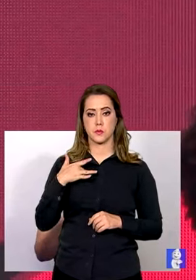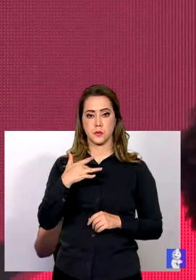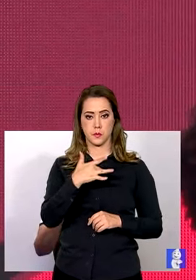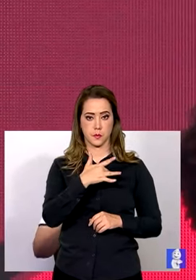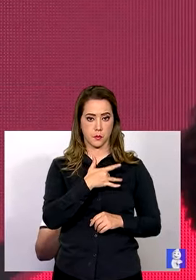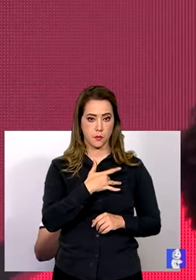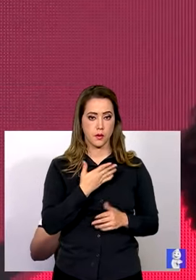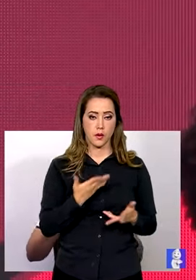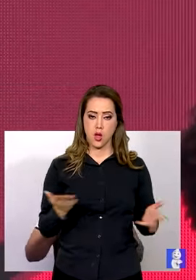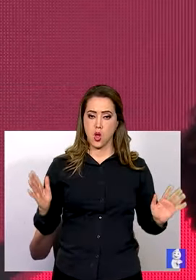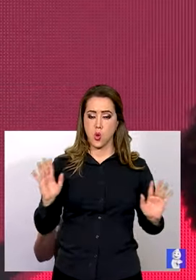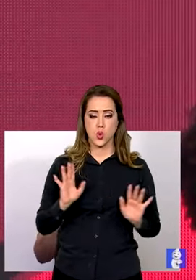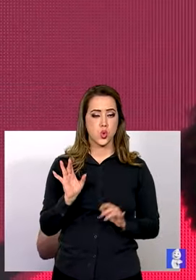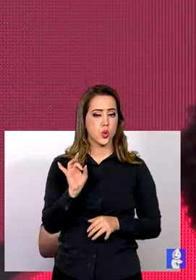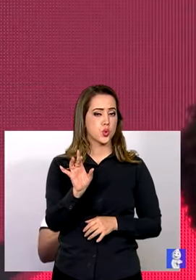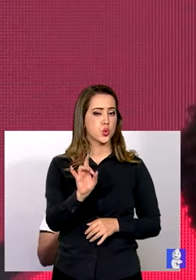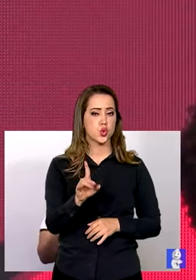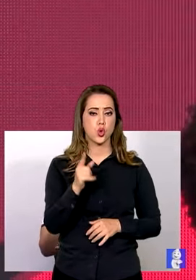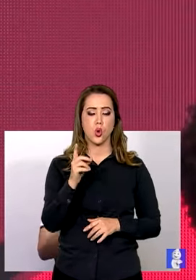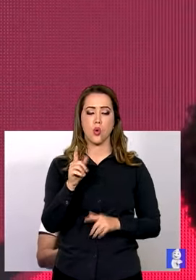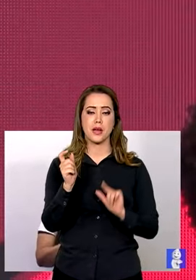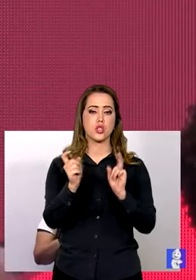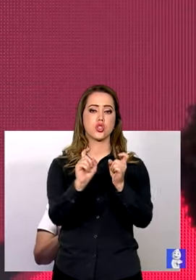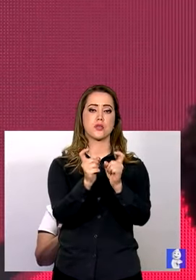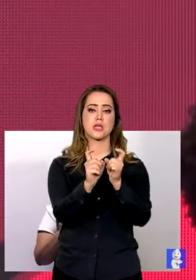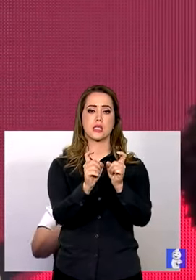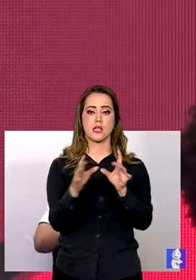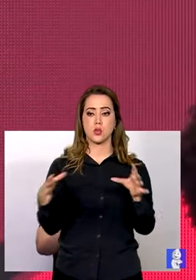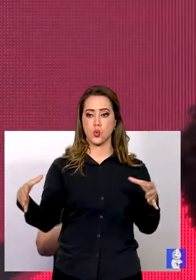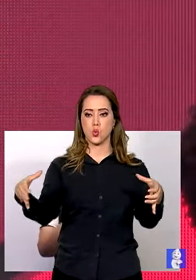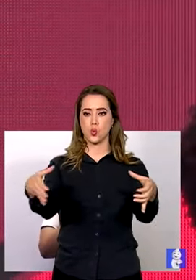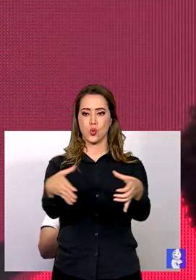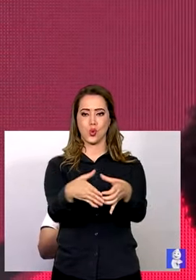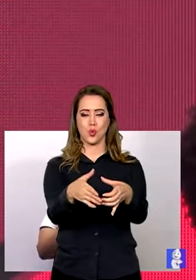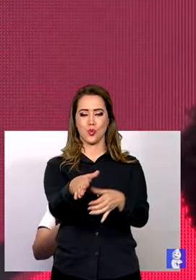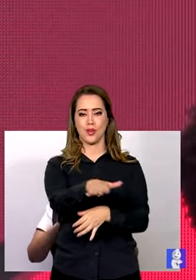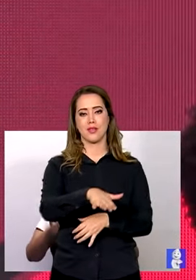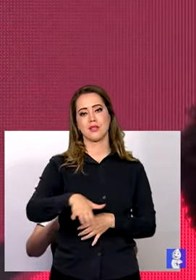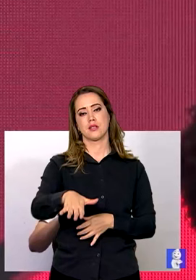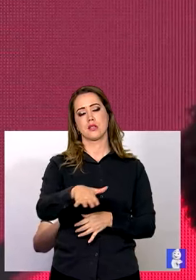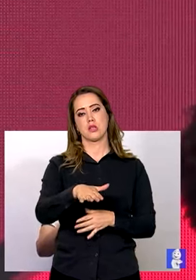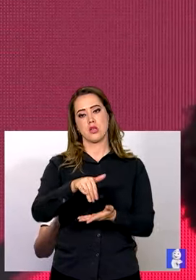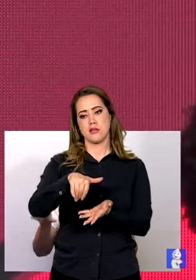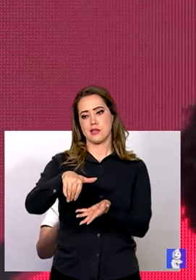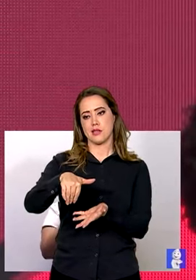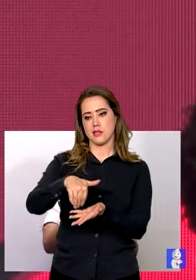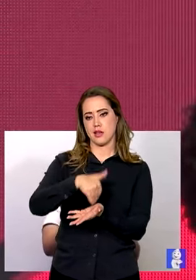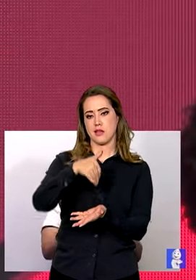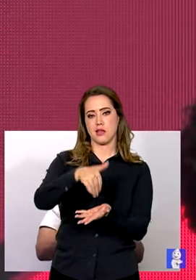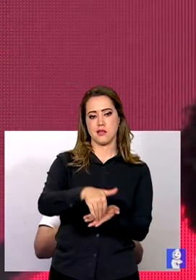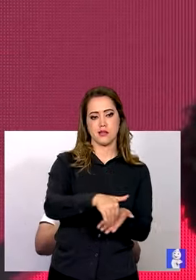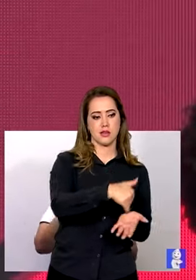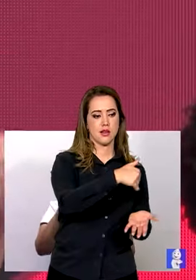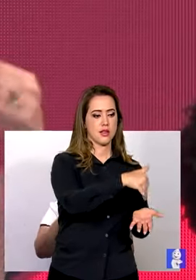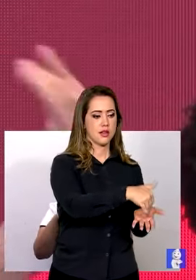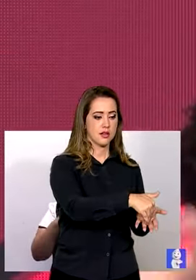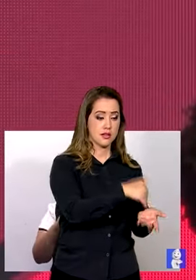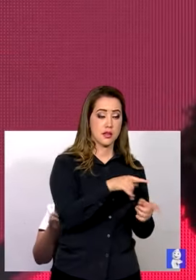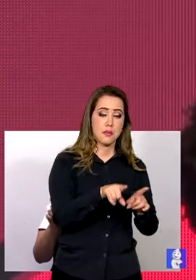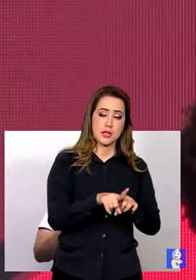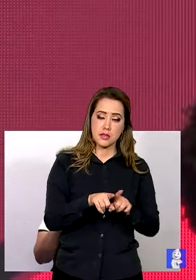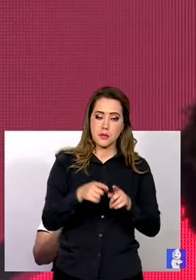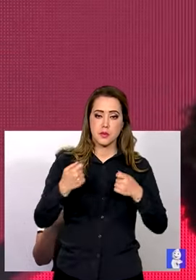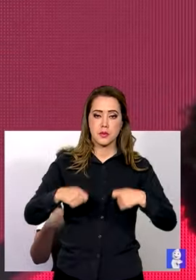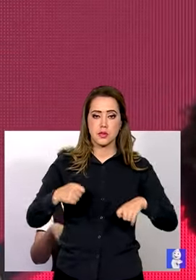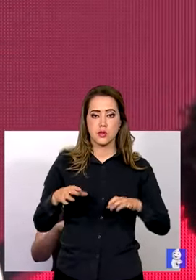Saúde não só é uma gestão coletiva envolvendo todas as secretarias, mas tem que ser uma gestão